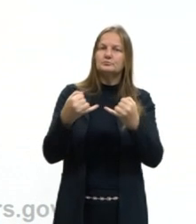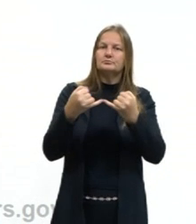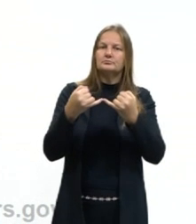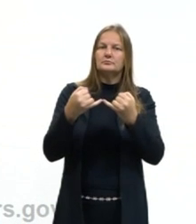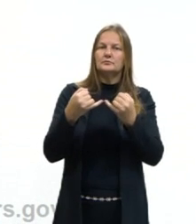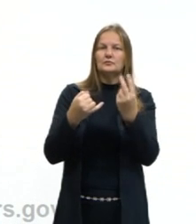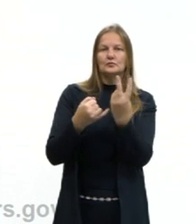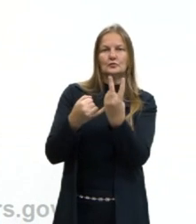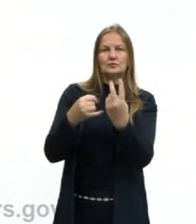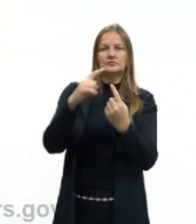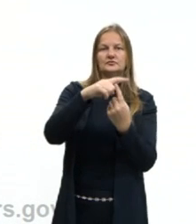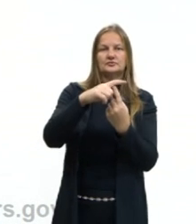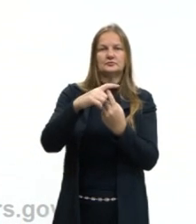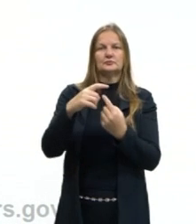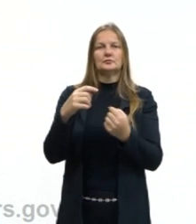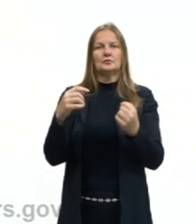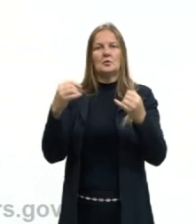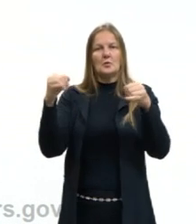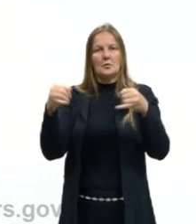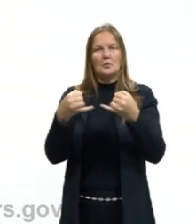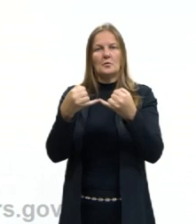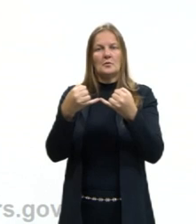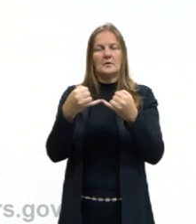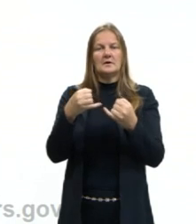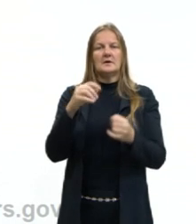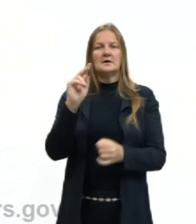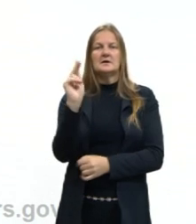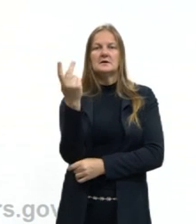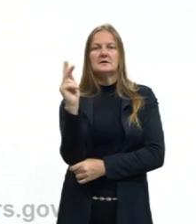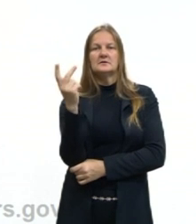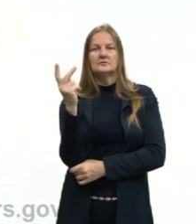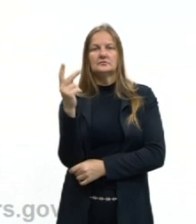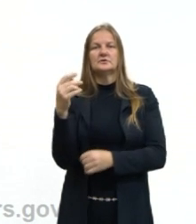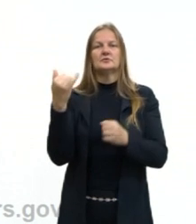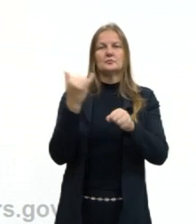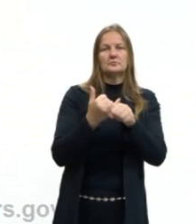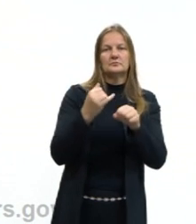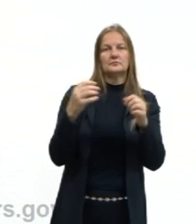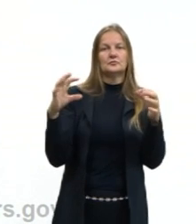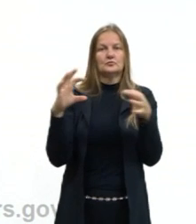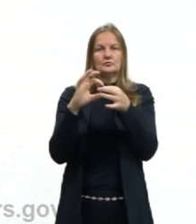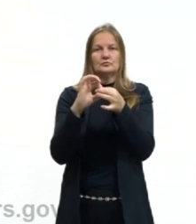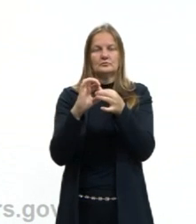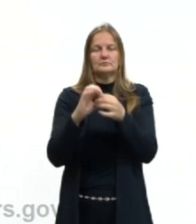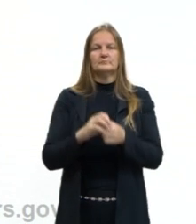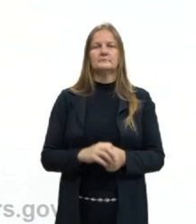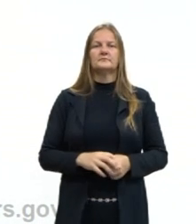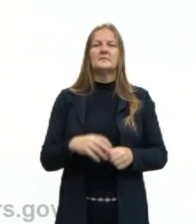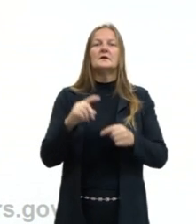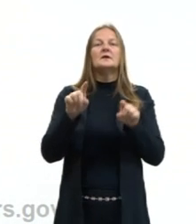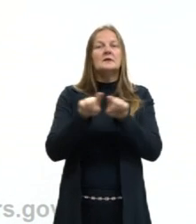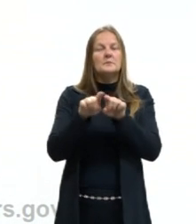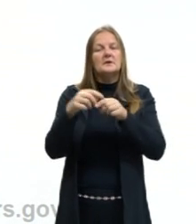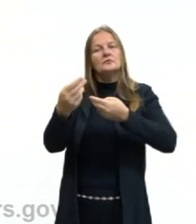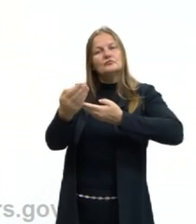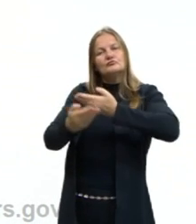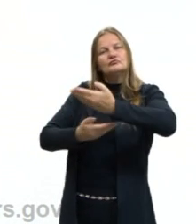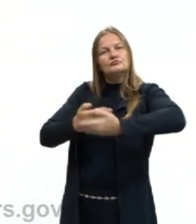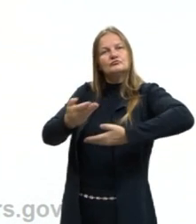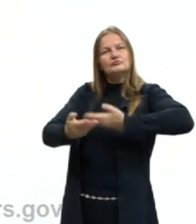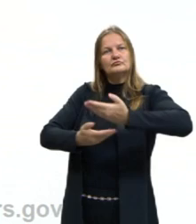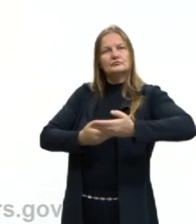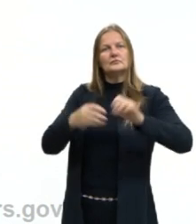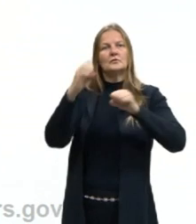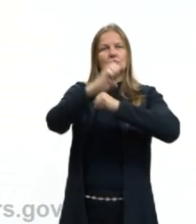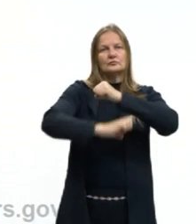metal. Ou um metal com um hidrogênio. Forma-se pela troca de elétrons. Ou